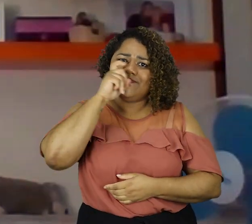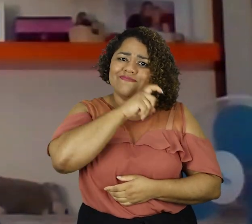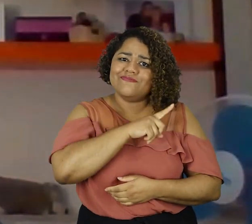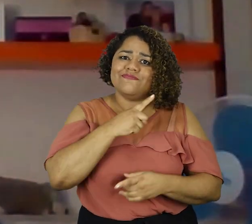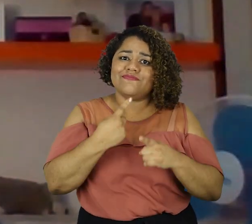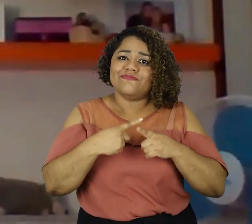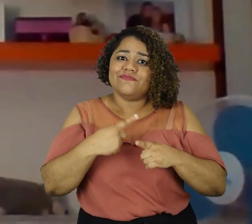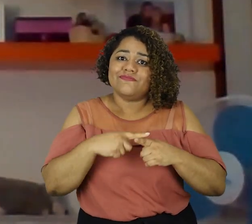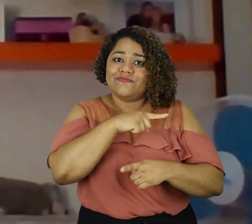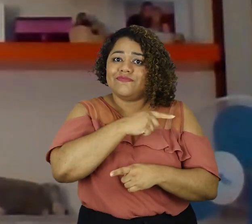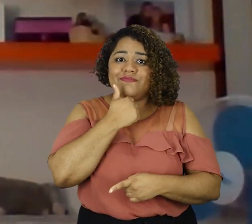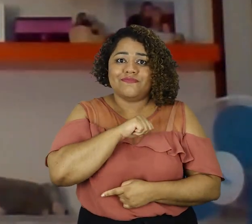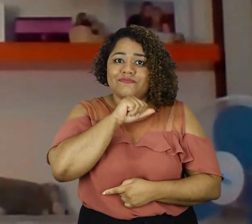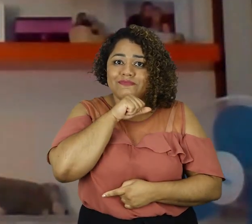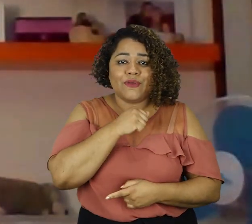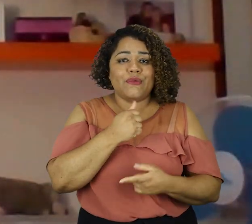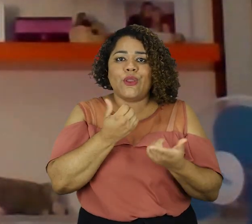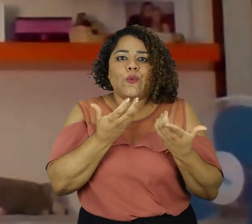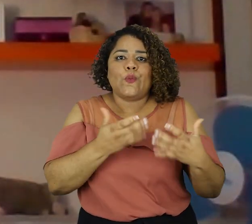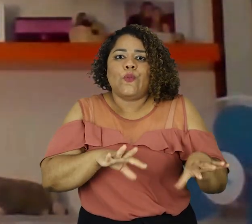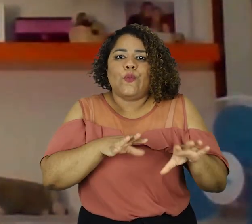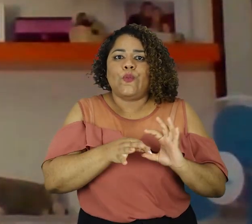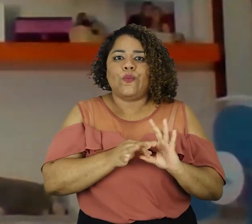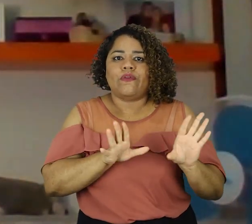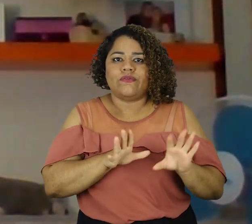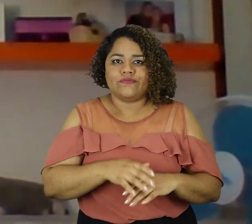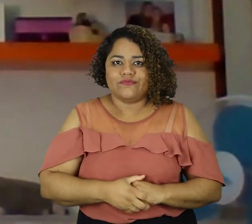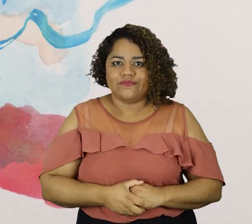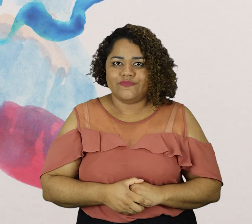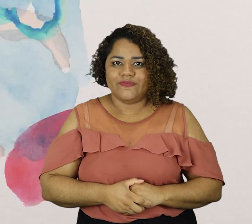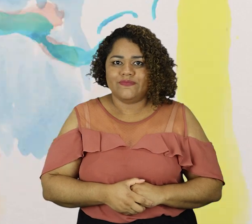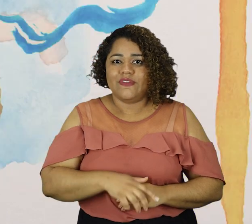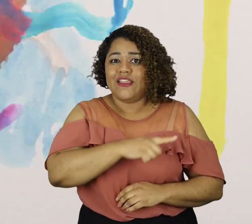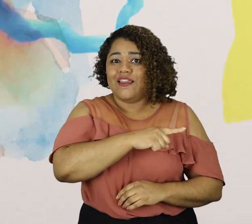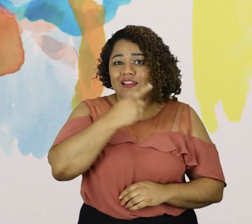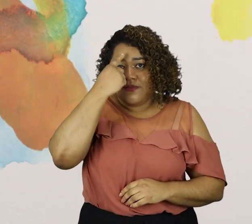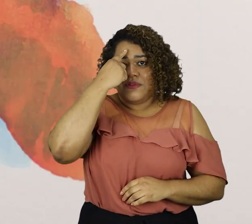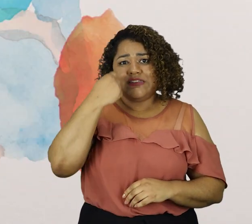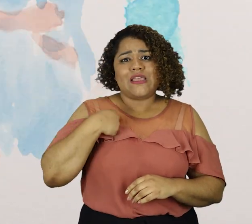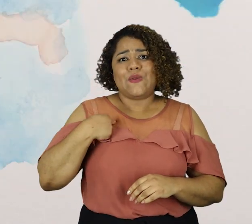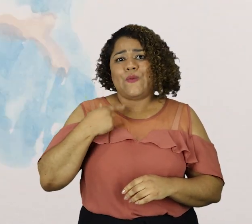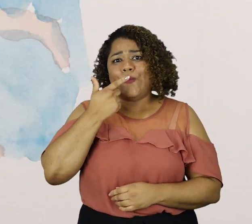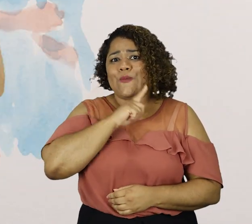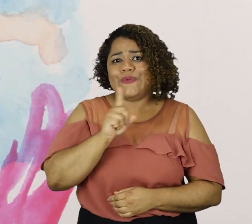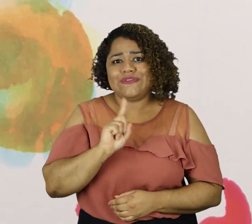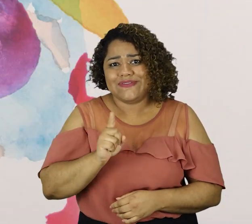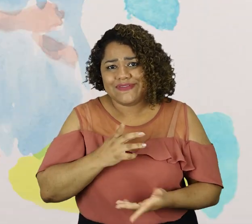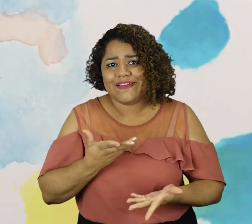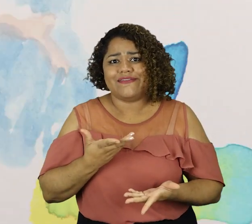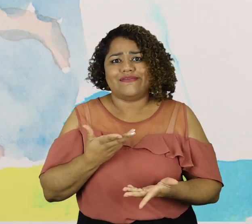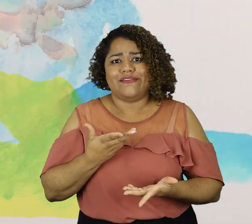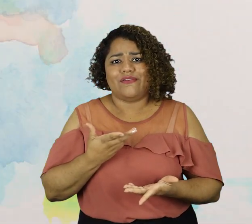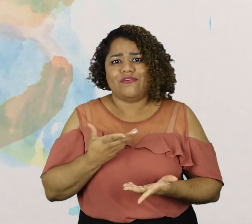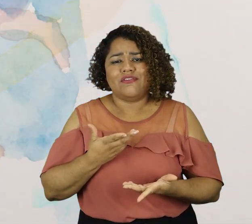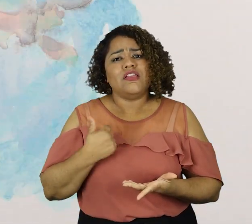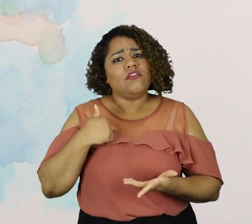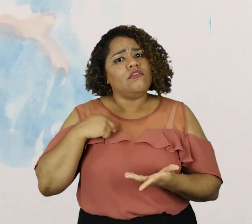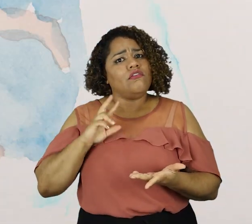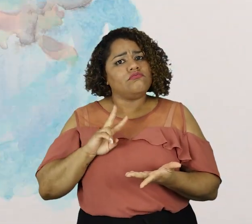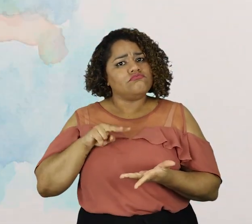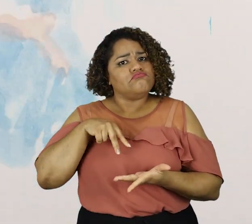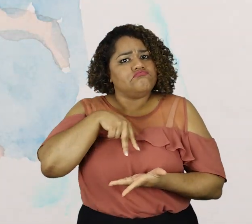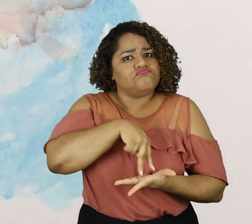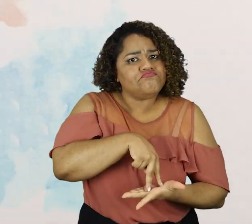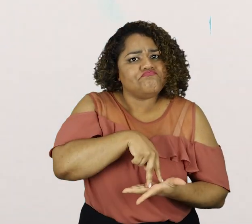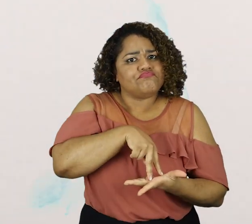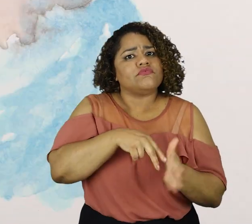difícil, que a minha mãe não queria deixar, pensou que eu não ia conseguir ter essa